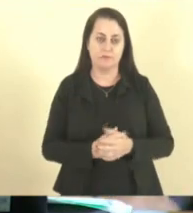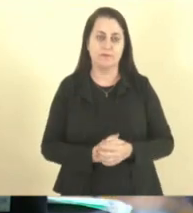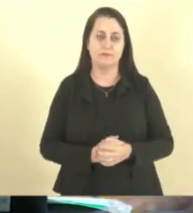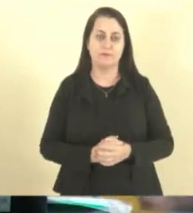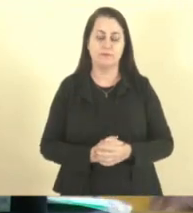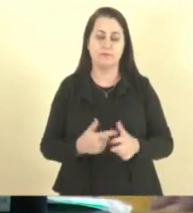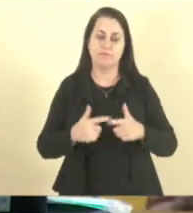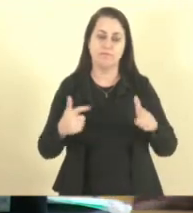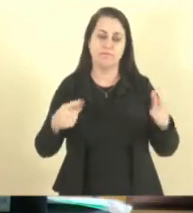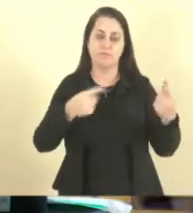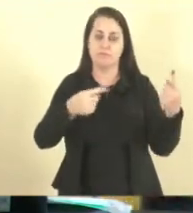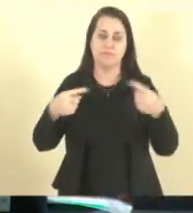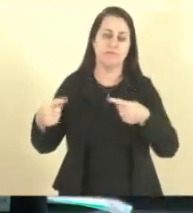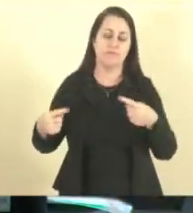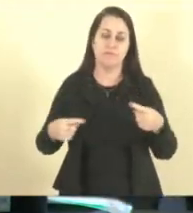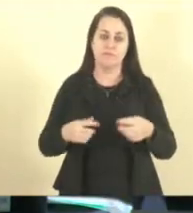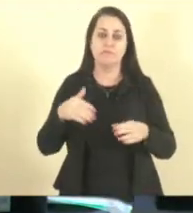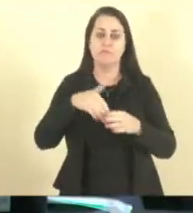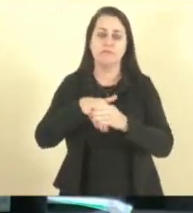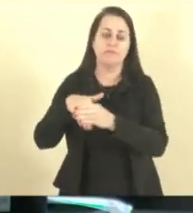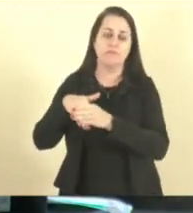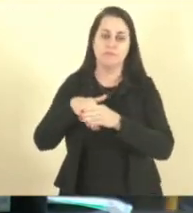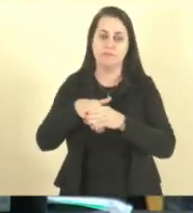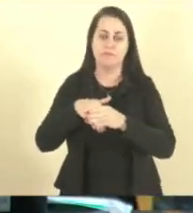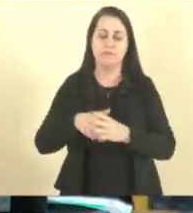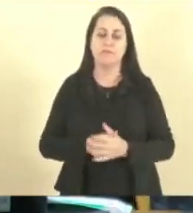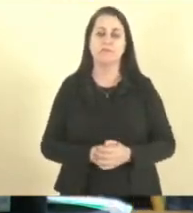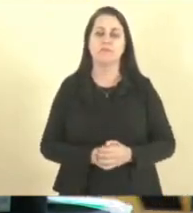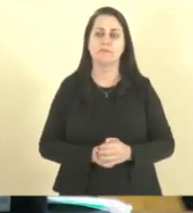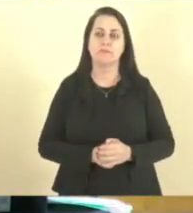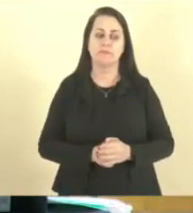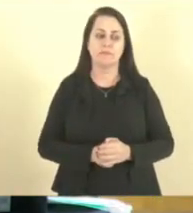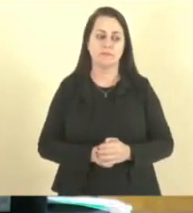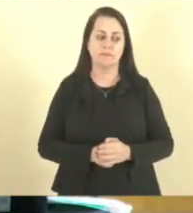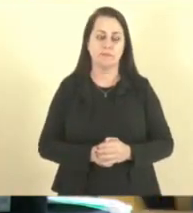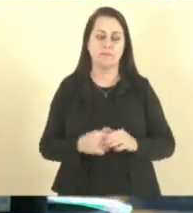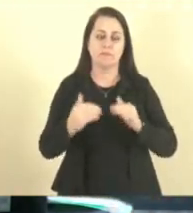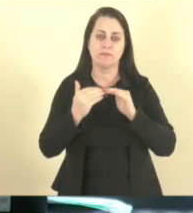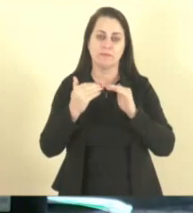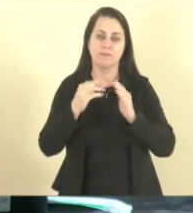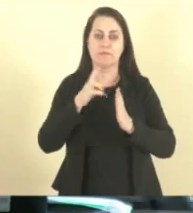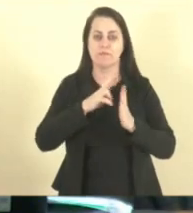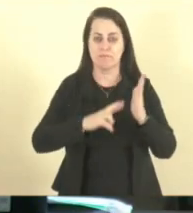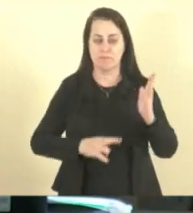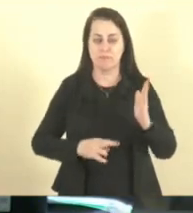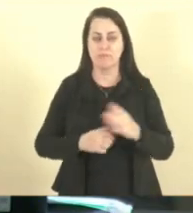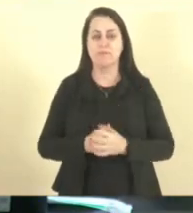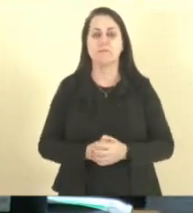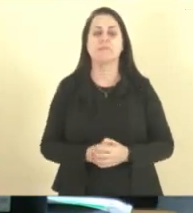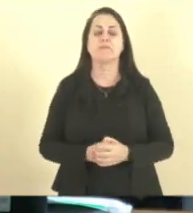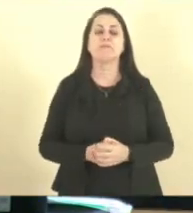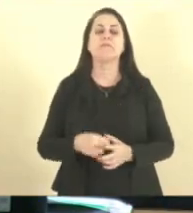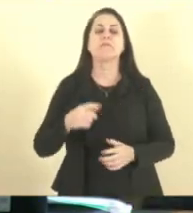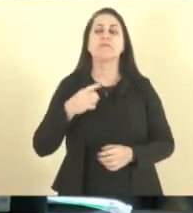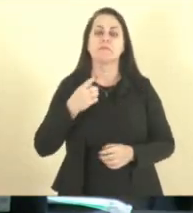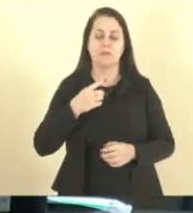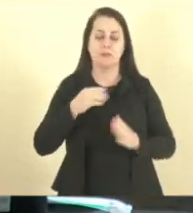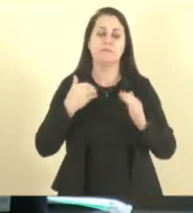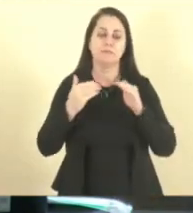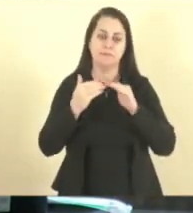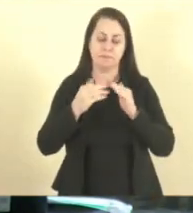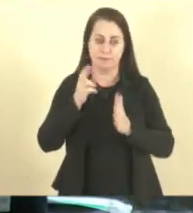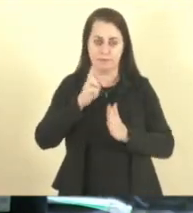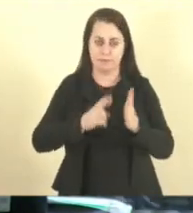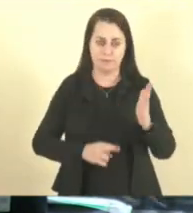Não tendo que discutir a matéria, eu coloco em votação. Como voto, deputada Raquel? Voto com o relator. Com o relator, deputado Coronel Elton? Eu voto com o